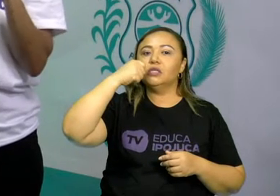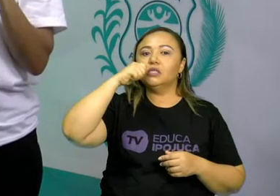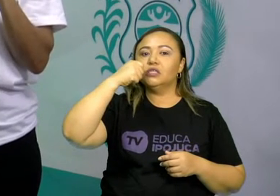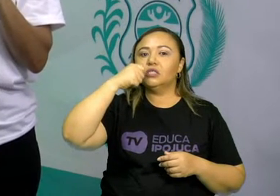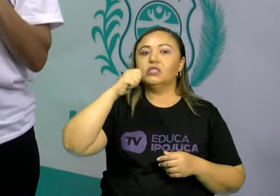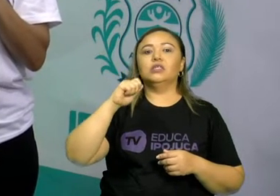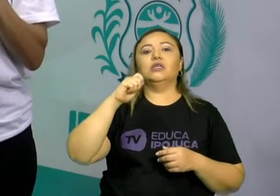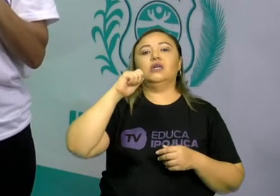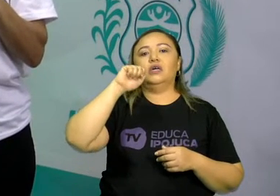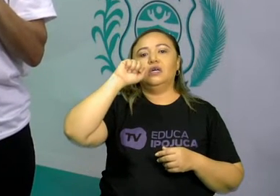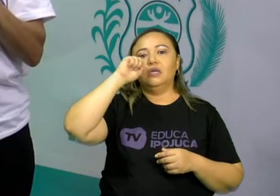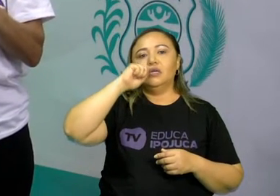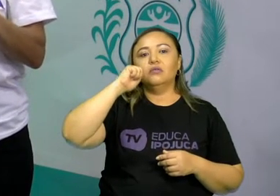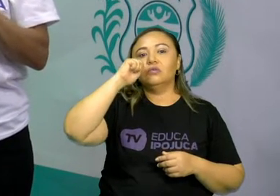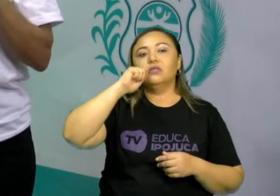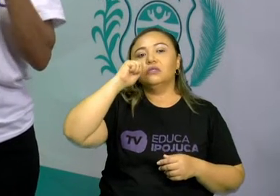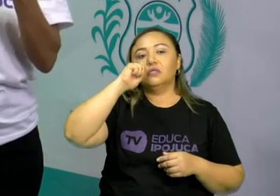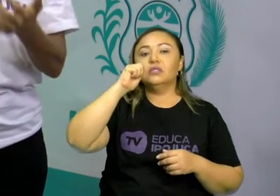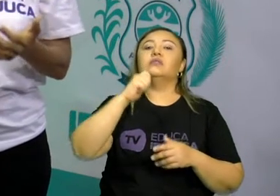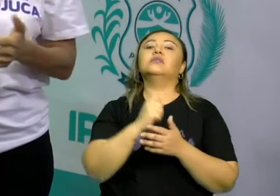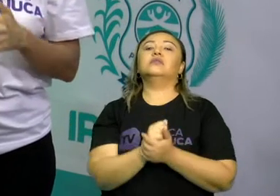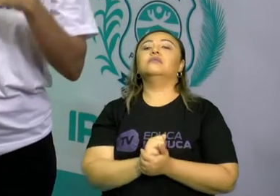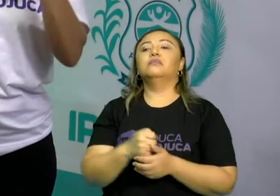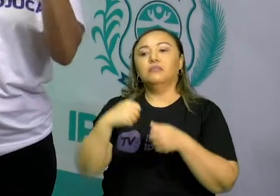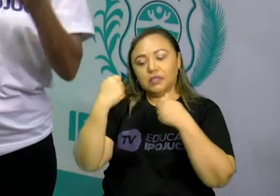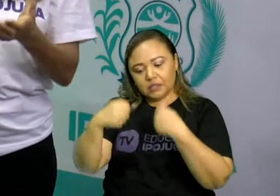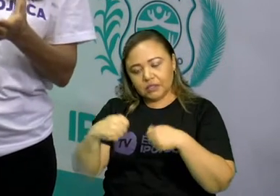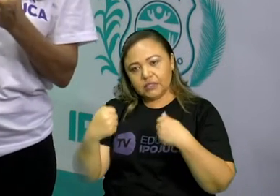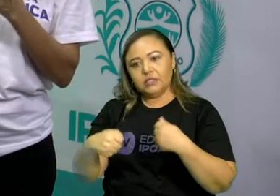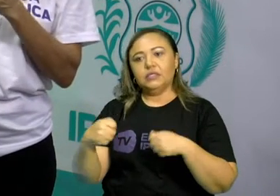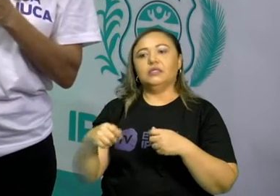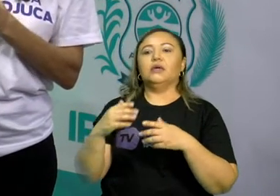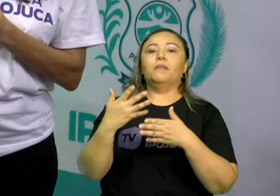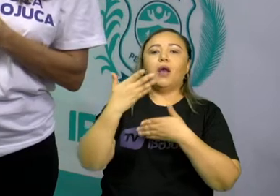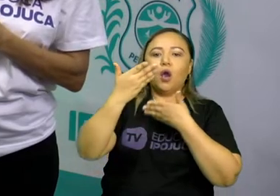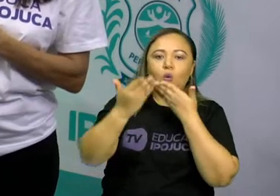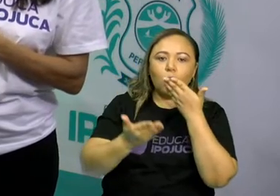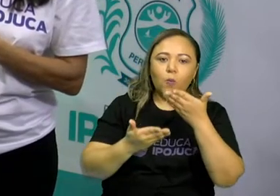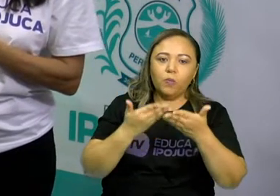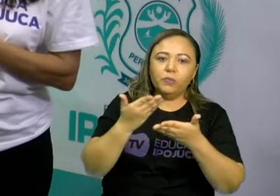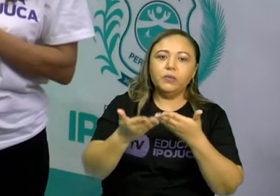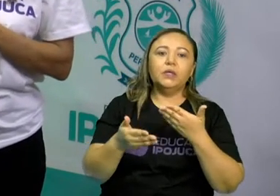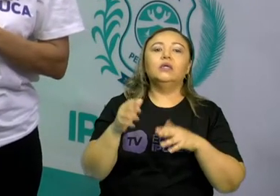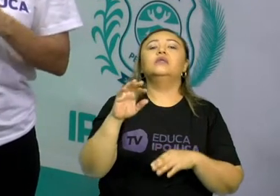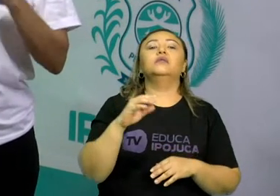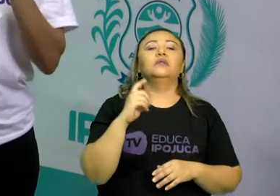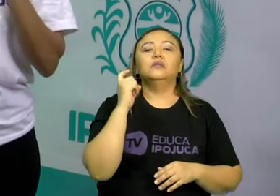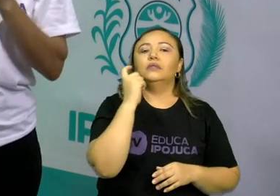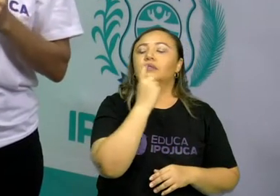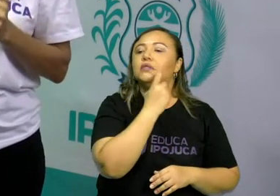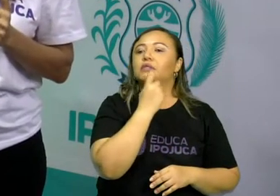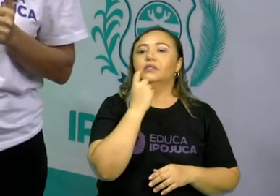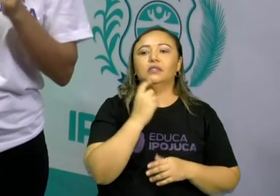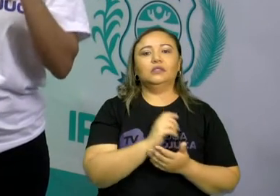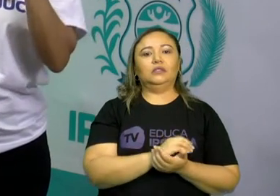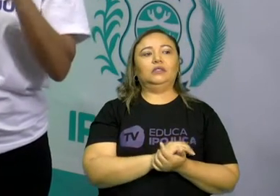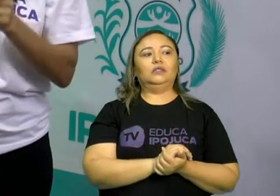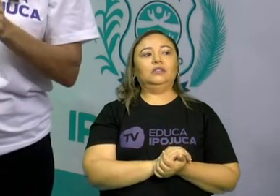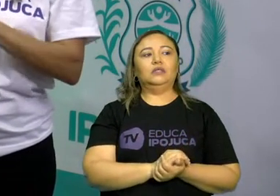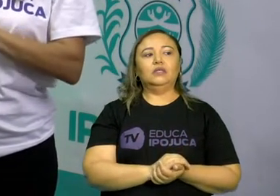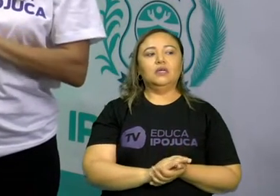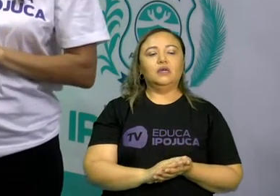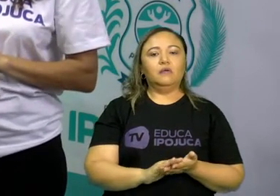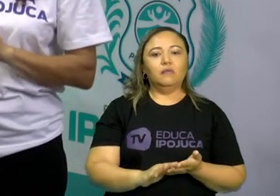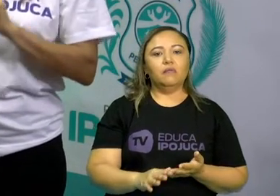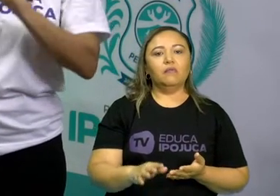dental. O fio dental tem bem gostosinho, como é o eucalipto. Também tem o creme dental pra vocês escovar os dentes